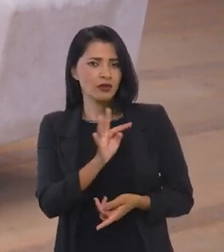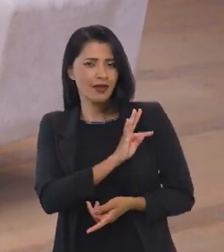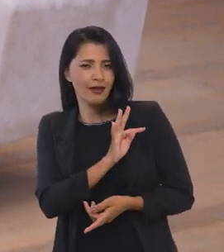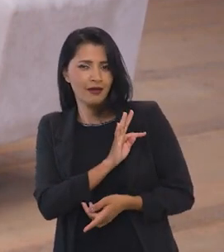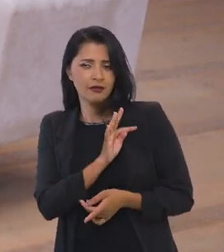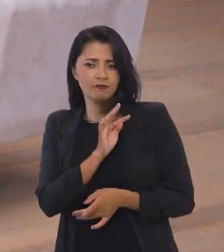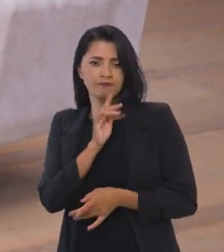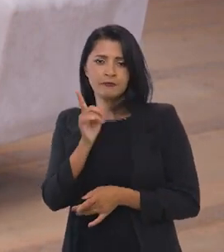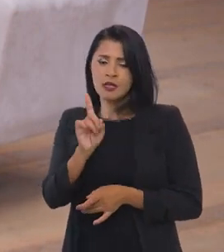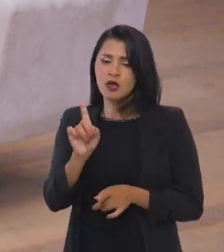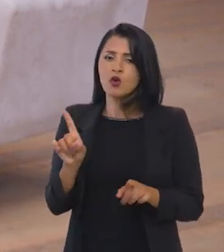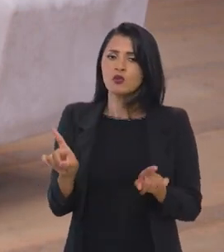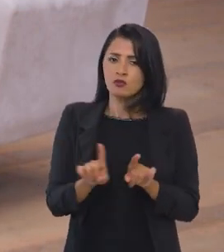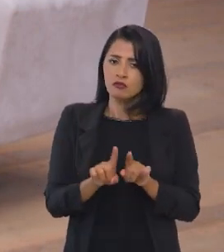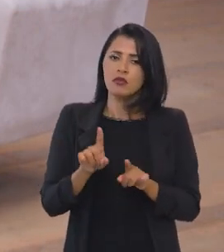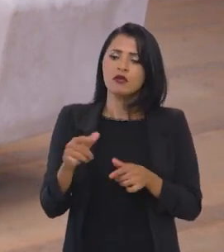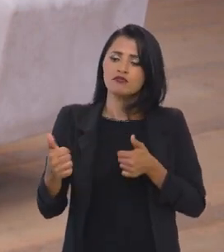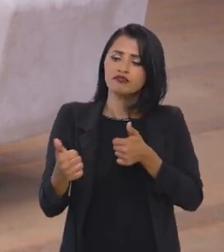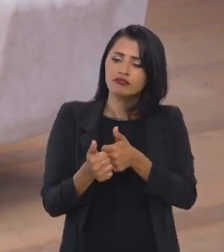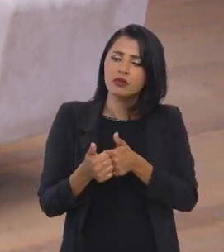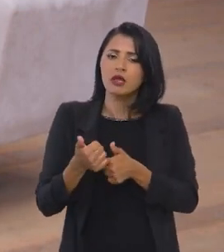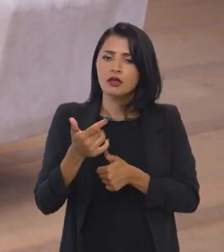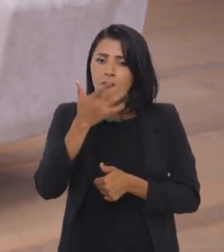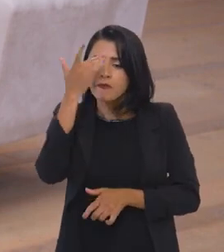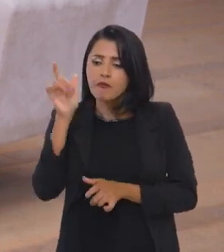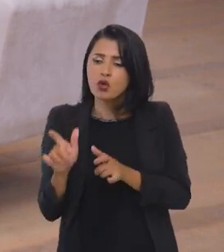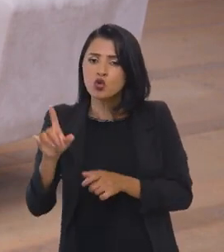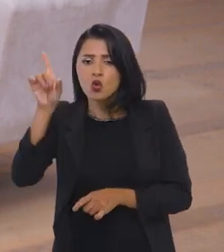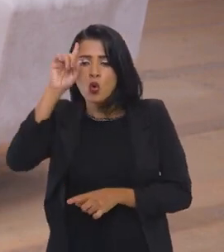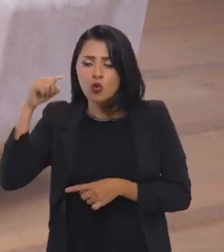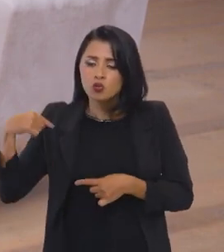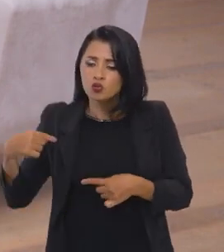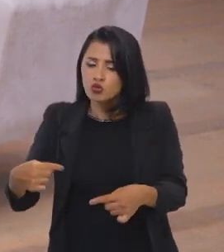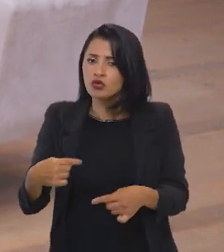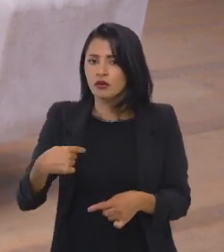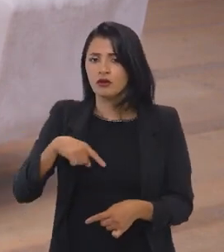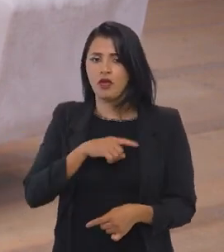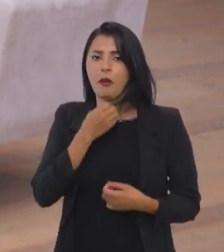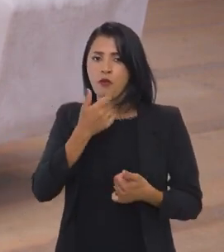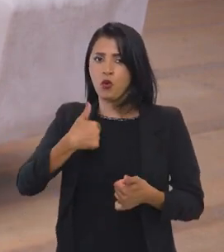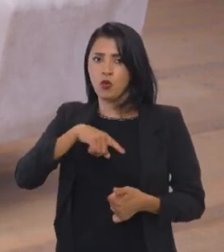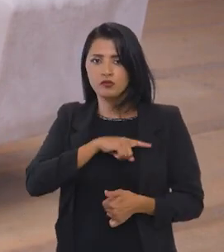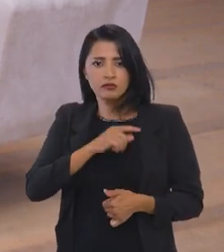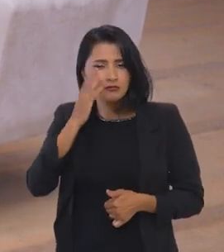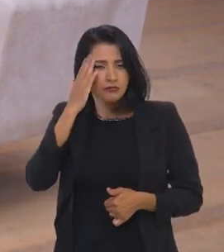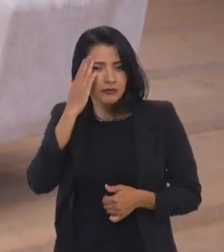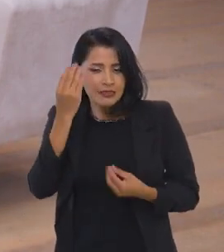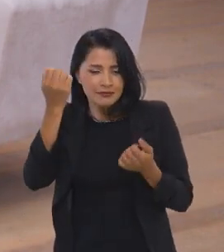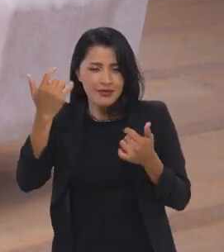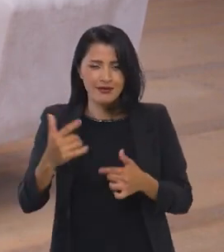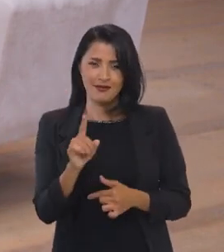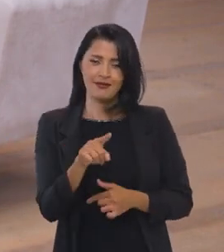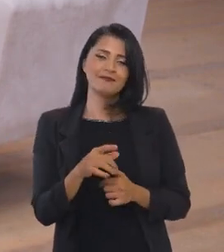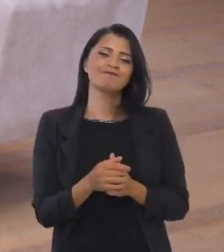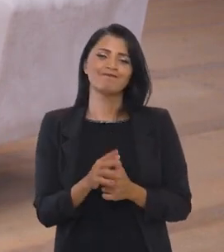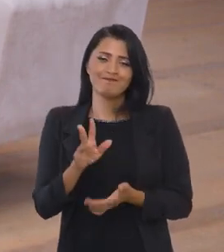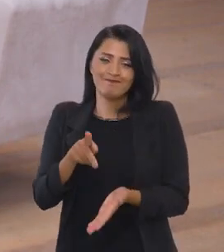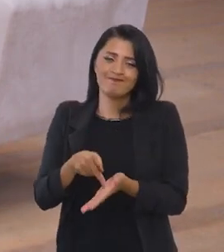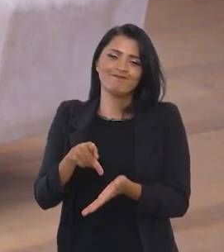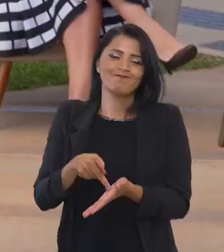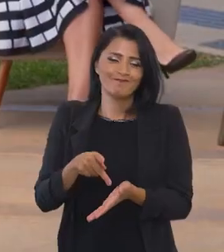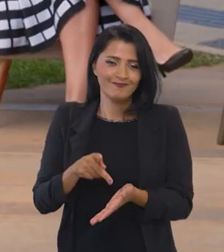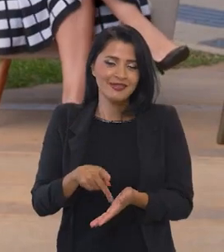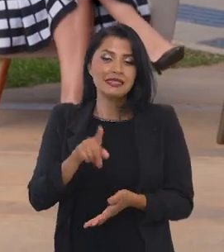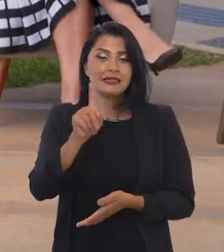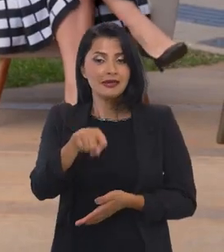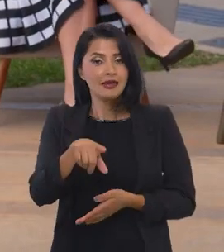uma estrutura técnica, ela também está próxima do cidadão, do dia a dia das pessoas. É bom que a gente trazia um pouquinho essa dimensão aqui, né? É